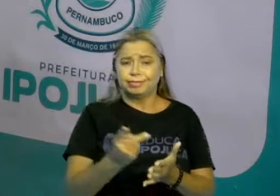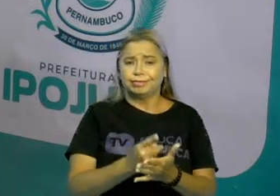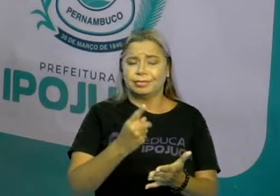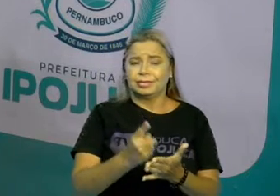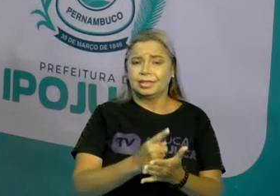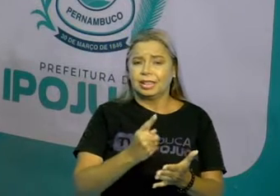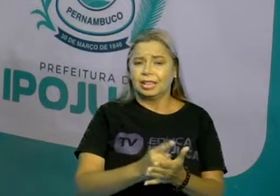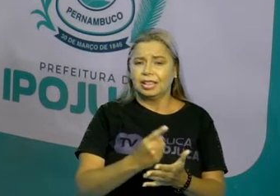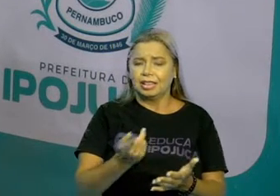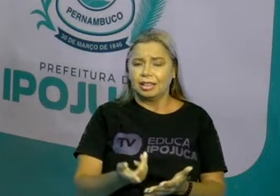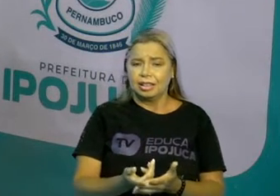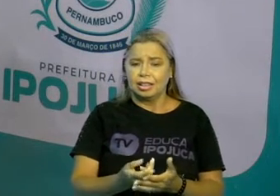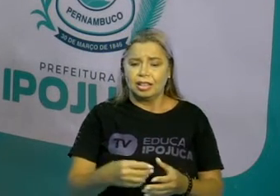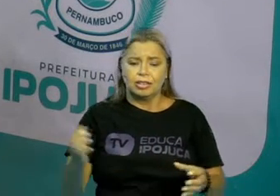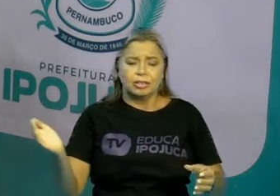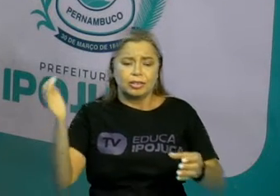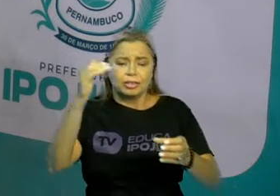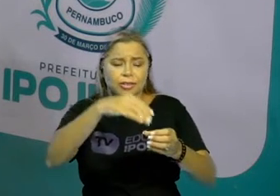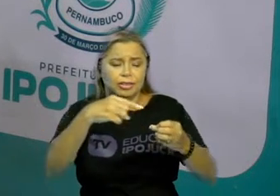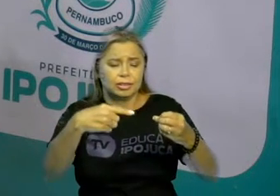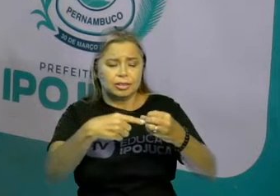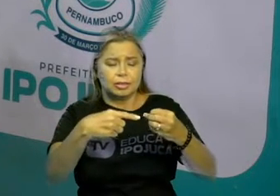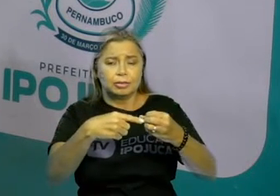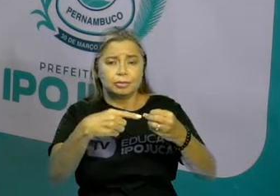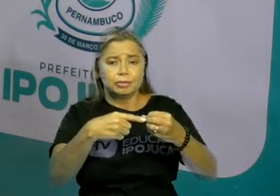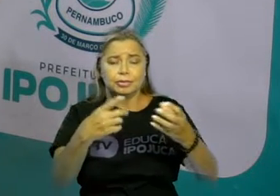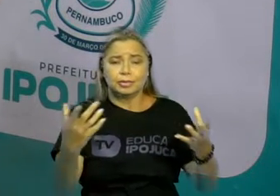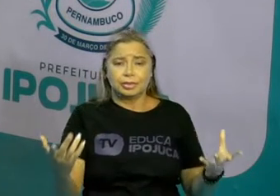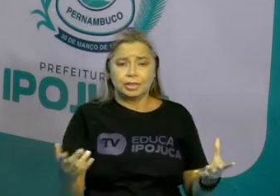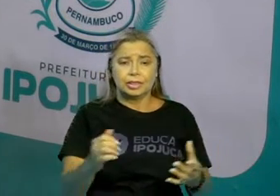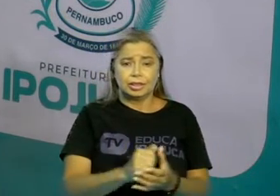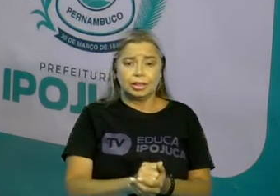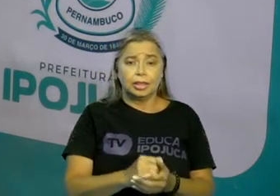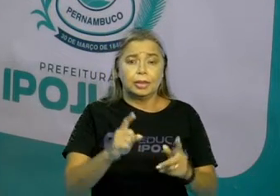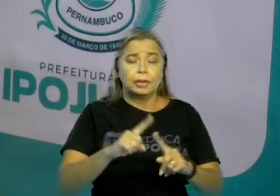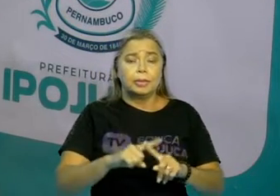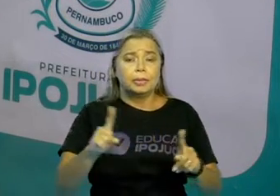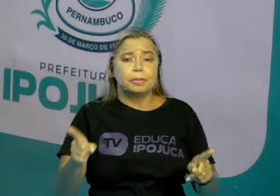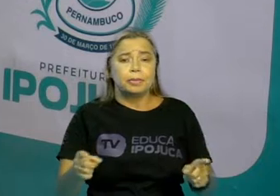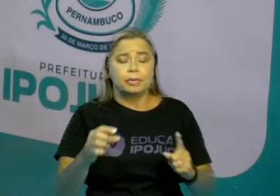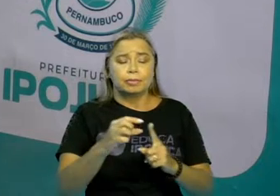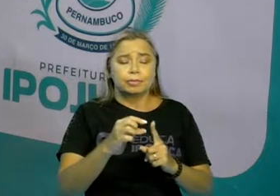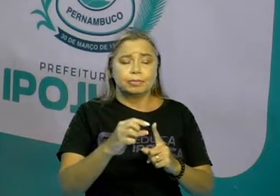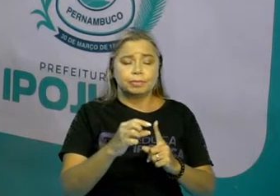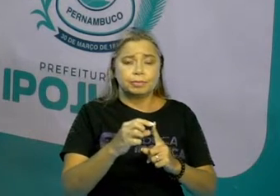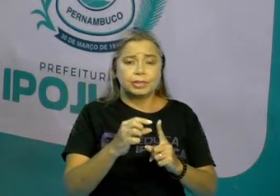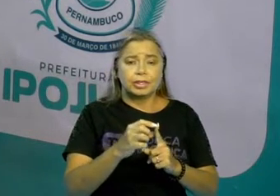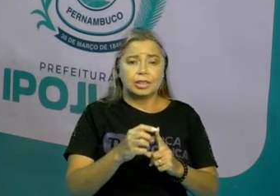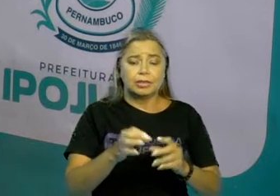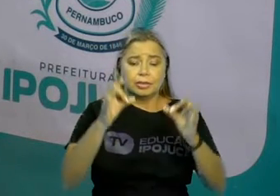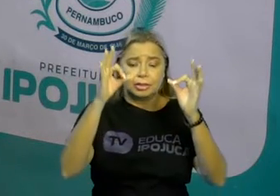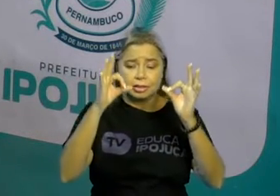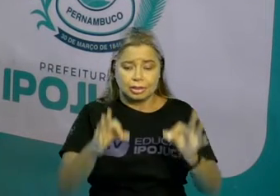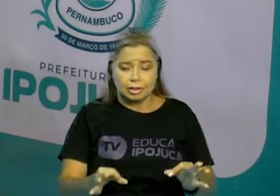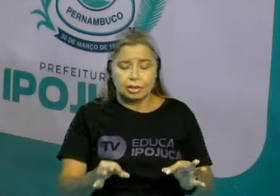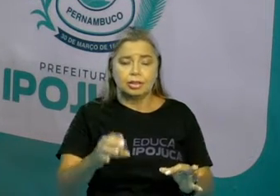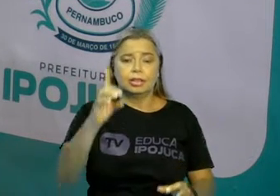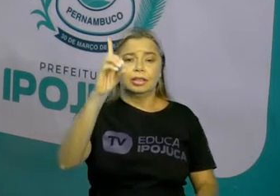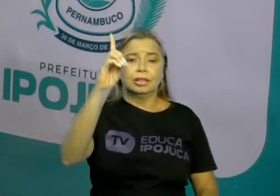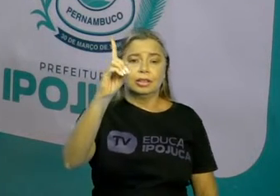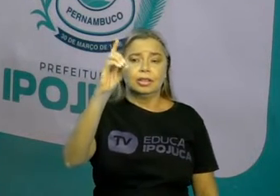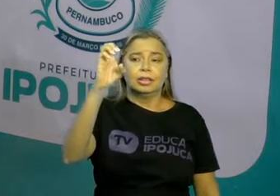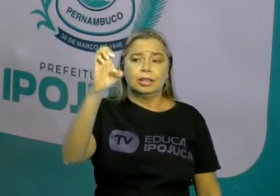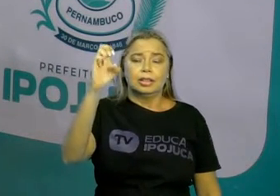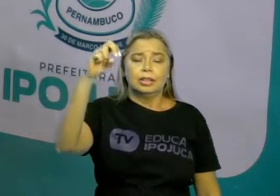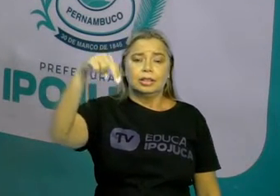tudo dentro da panela e bota no fogo. Mas a pronúncia certa é dentro. Vamos colocar tudo dentro